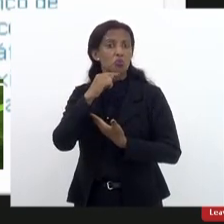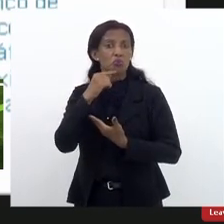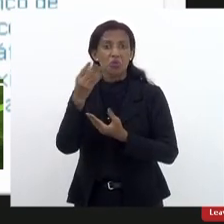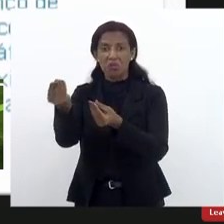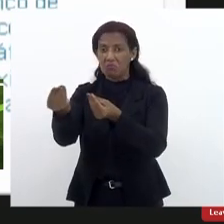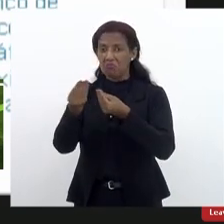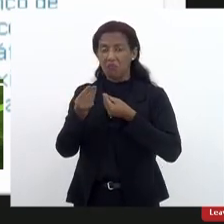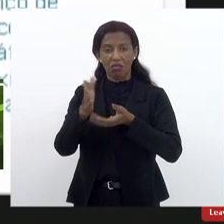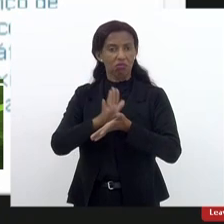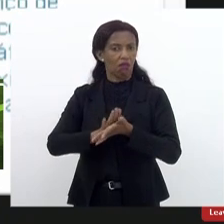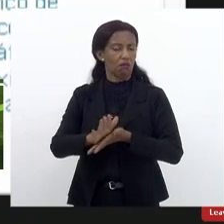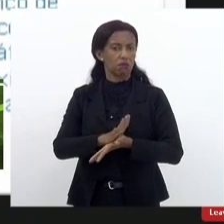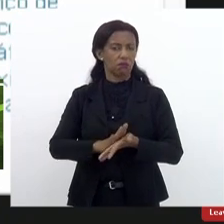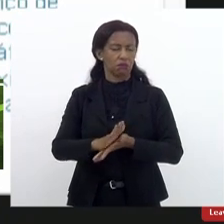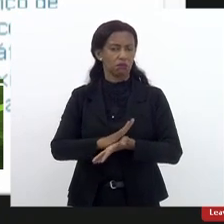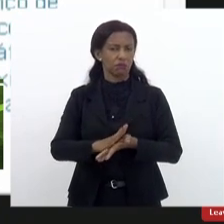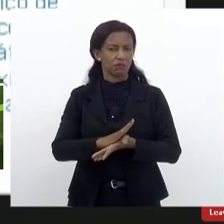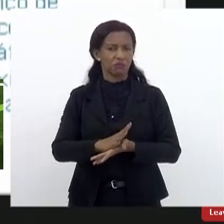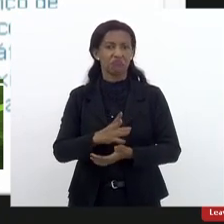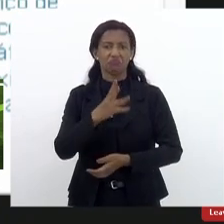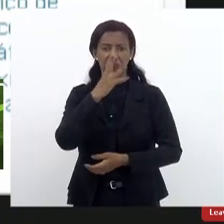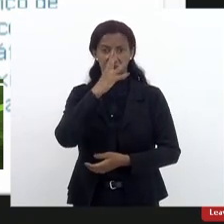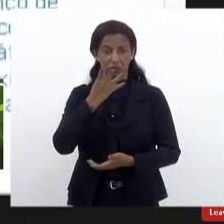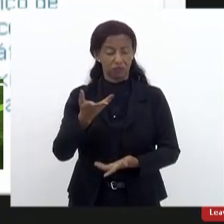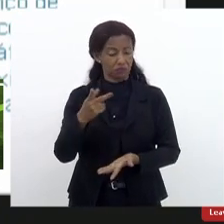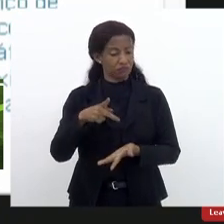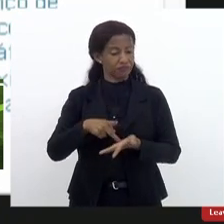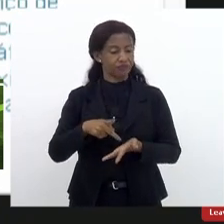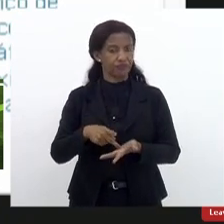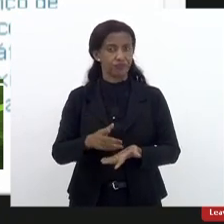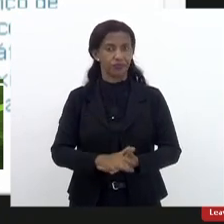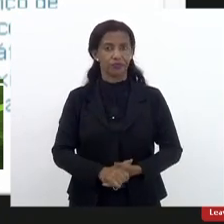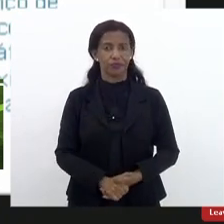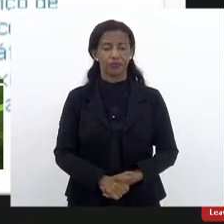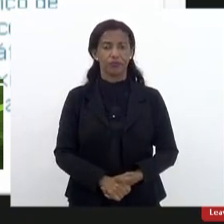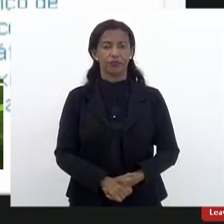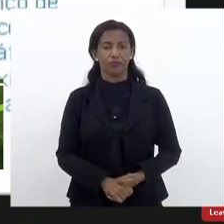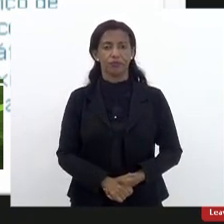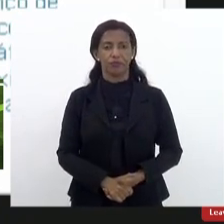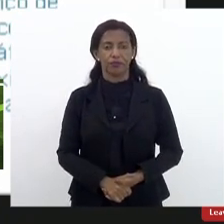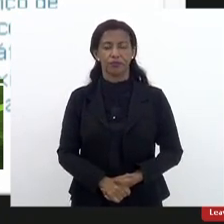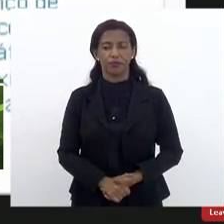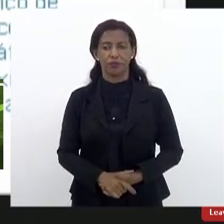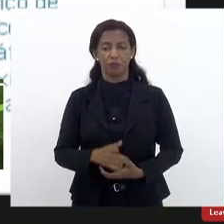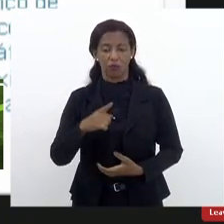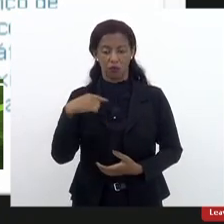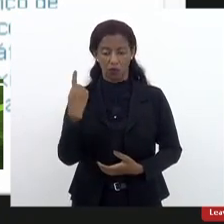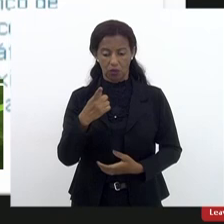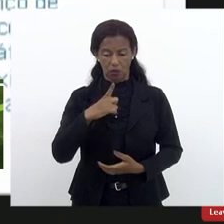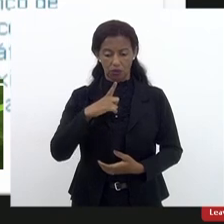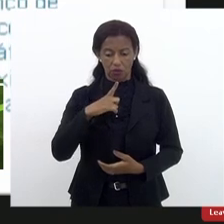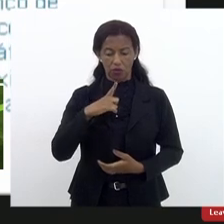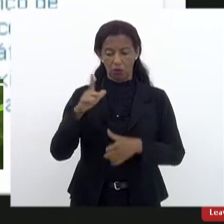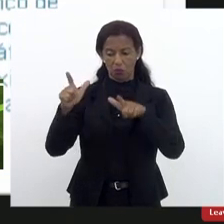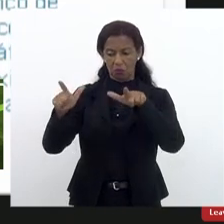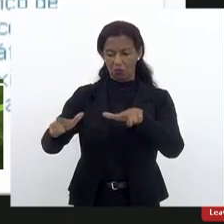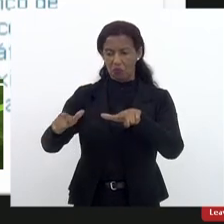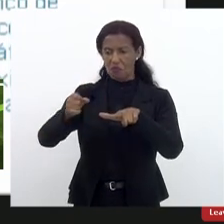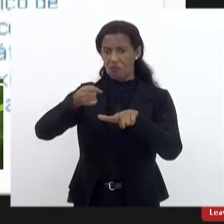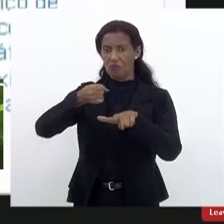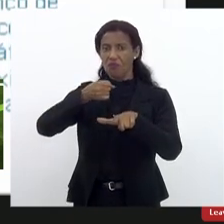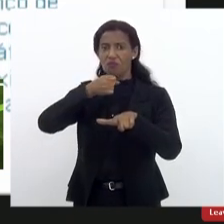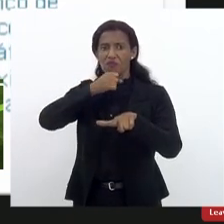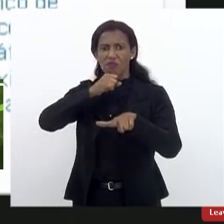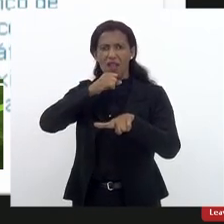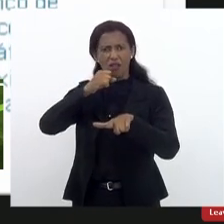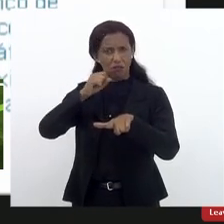educação da imprensa oficial, o que me impressiona, sinceramente me impressiona. Nós temos um ambiente velho, velho no sentido